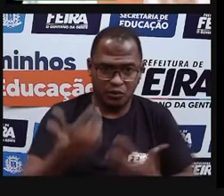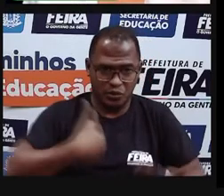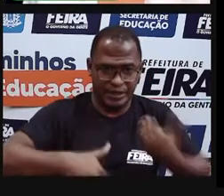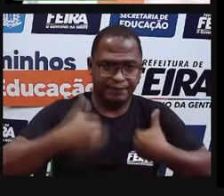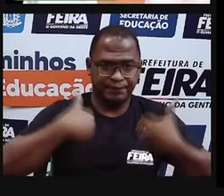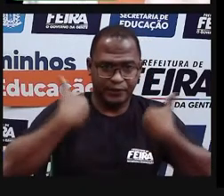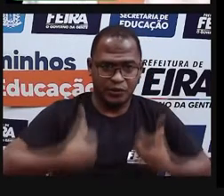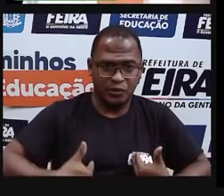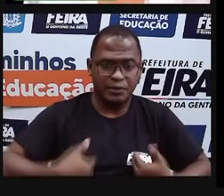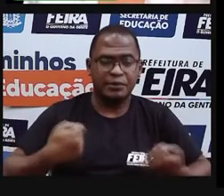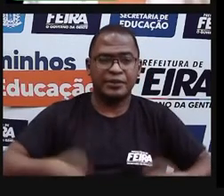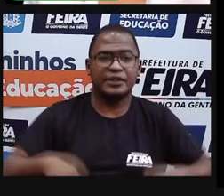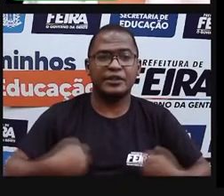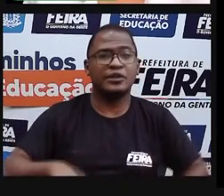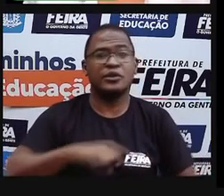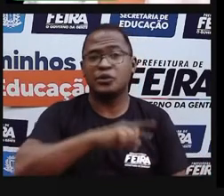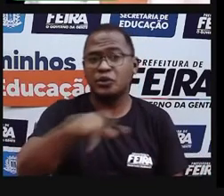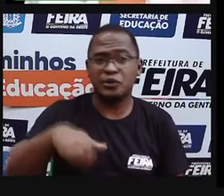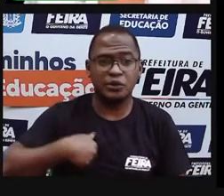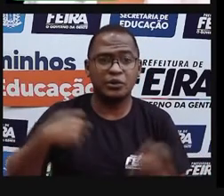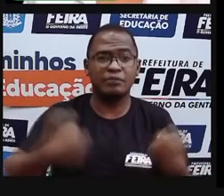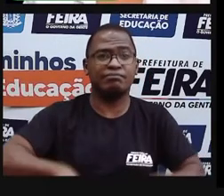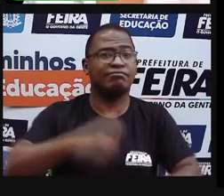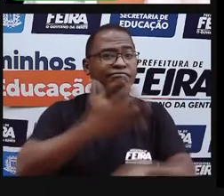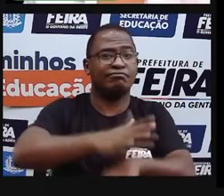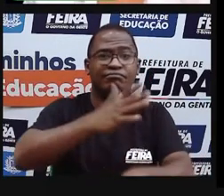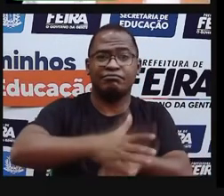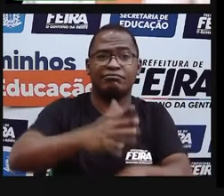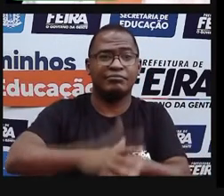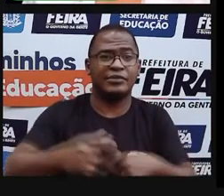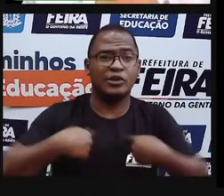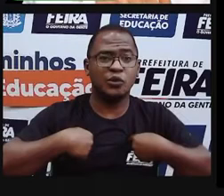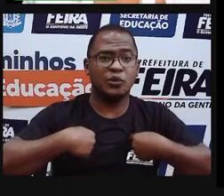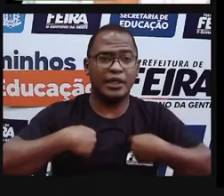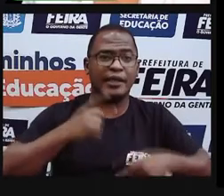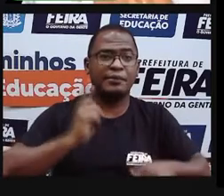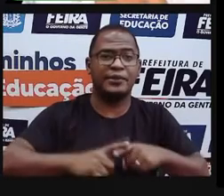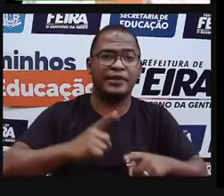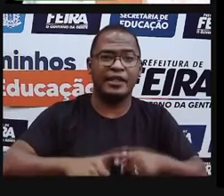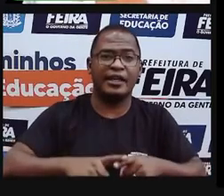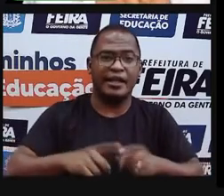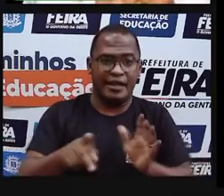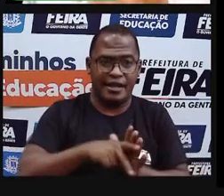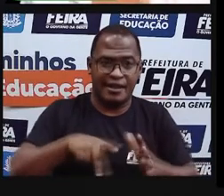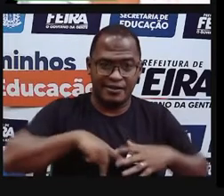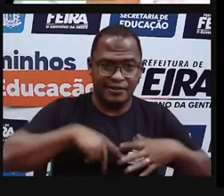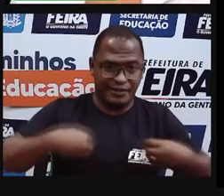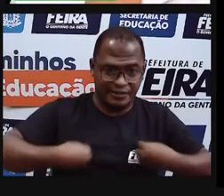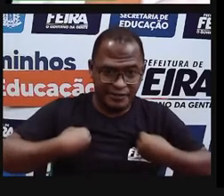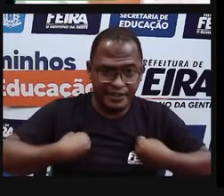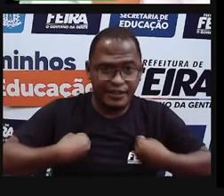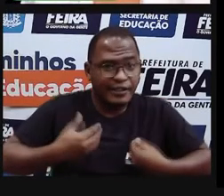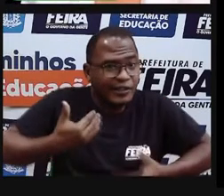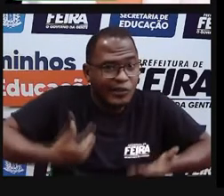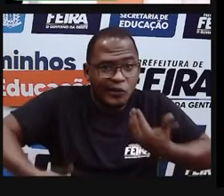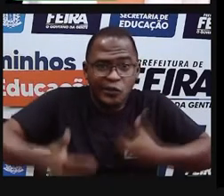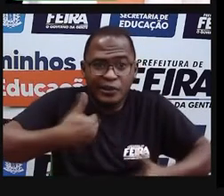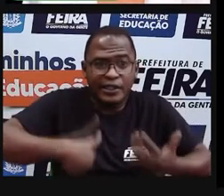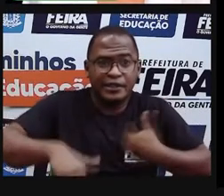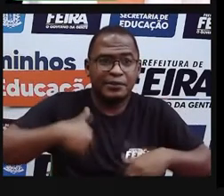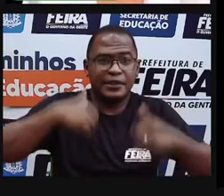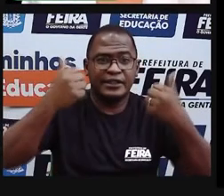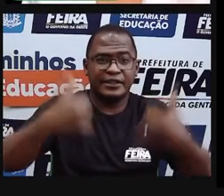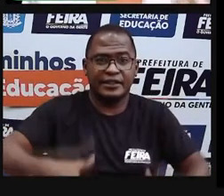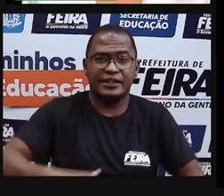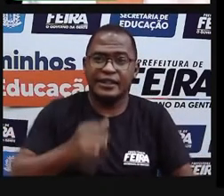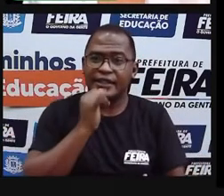Com o nosso corpo, com a nossa mente, com a nossa vida. E aí a gente vai mostrar para vocês um pouco de como era